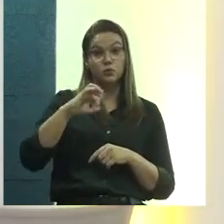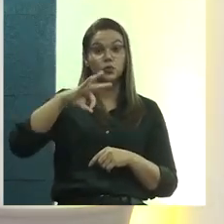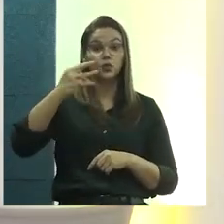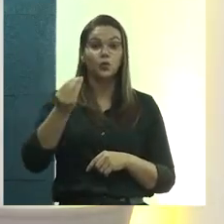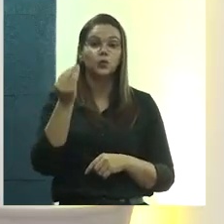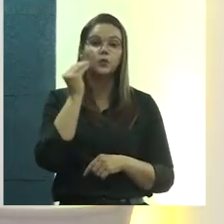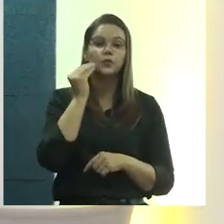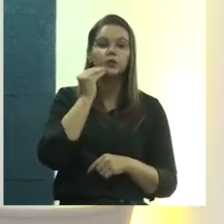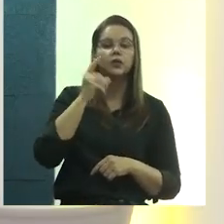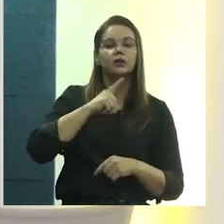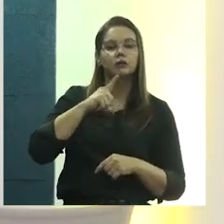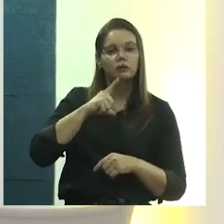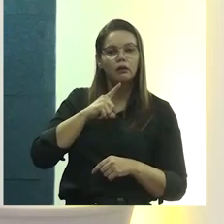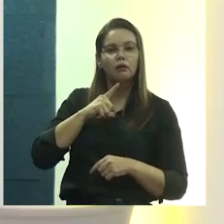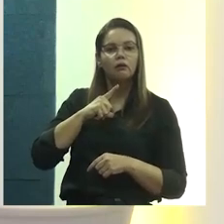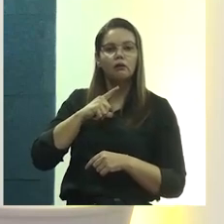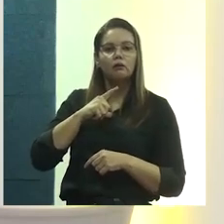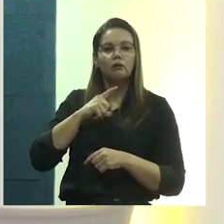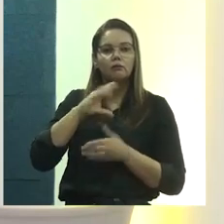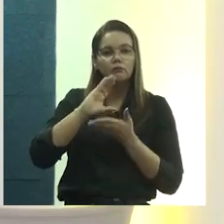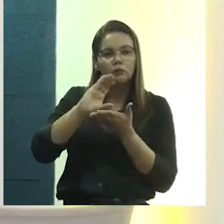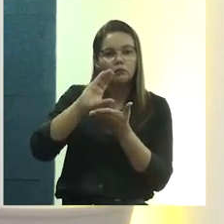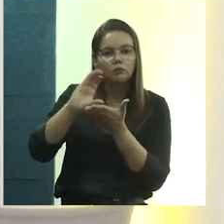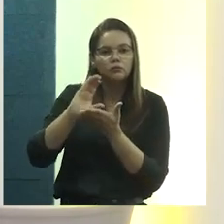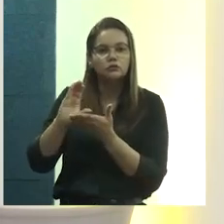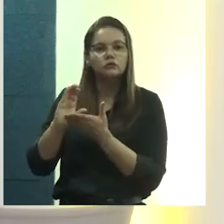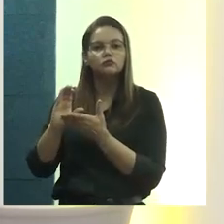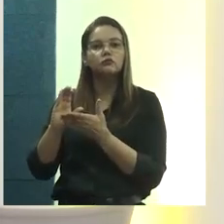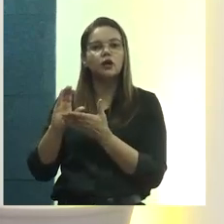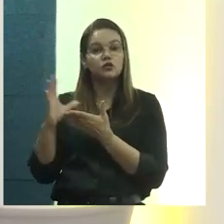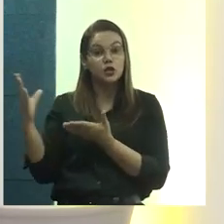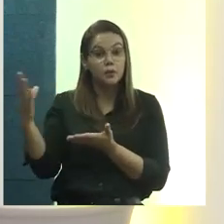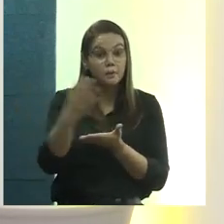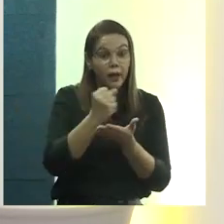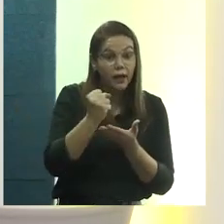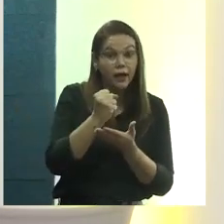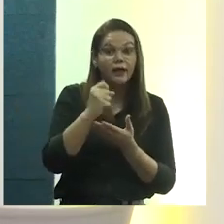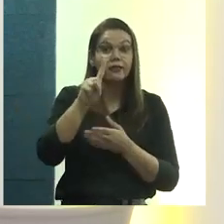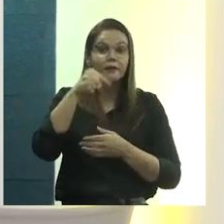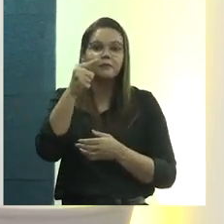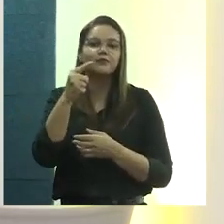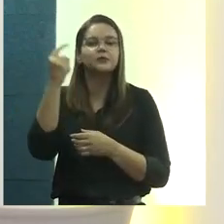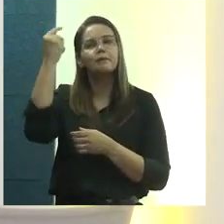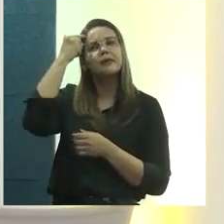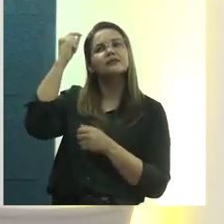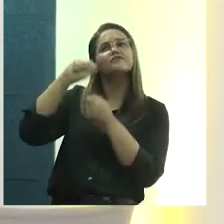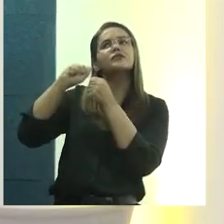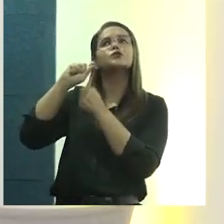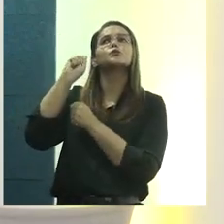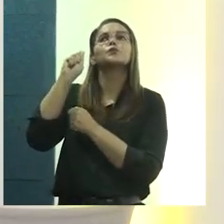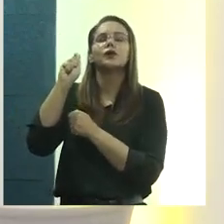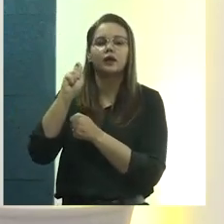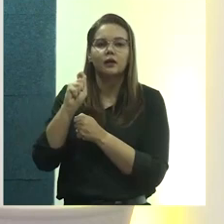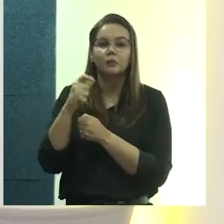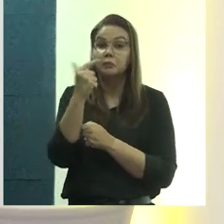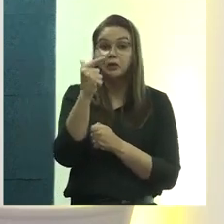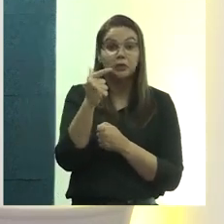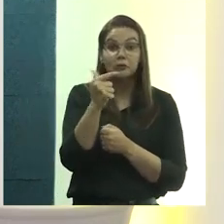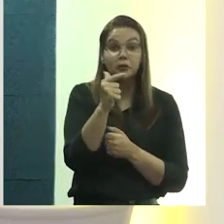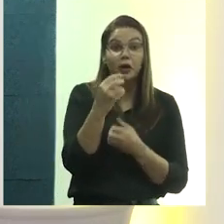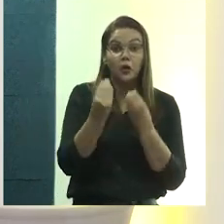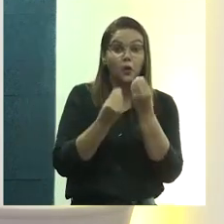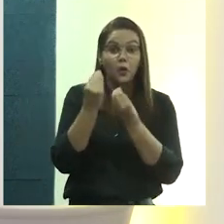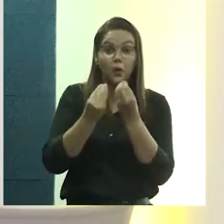que surgem, né? De recurso, a gente abraça e depois a gente pensa como é que vai fazer. Esse é o jeito nesse momento, né? Eu acho que não tem